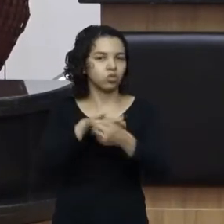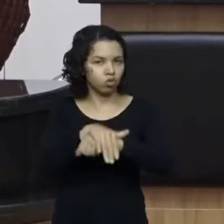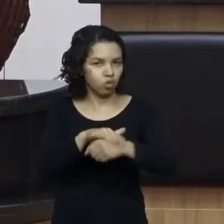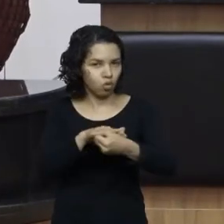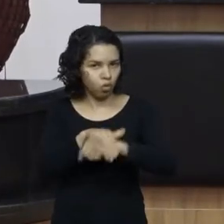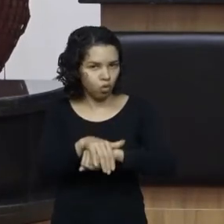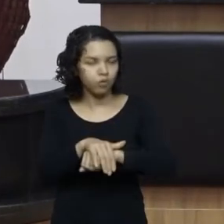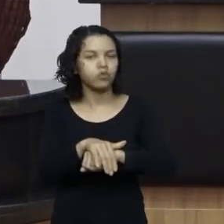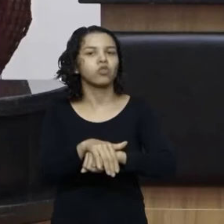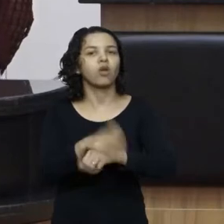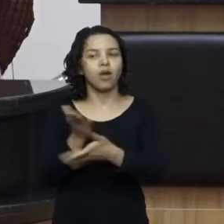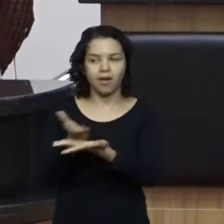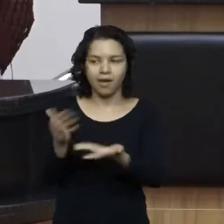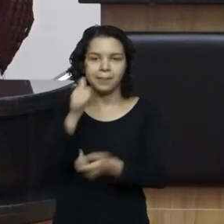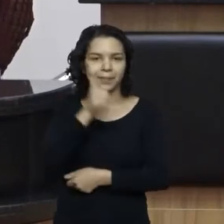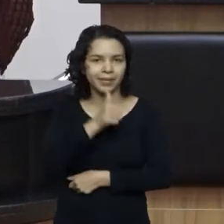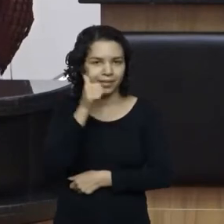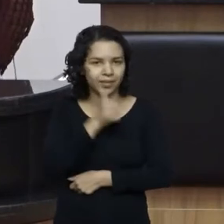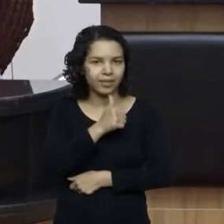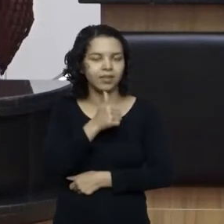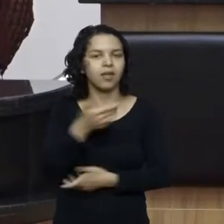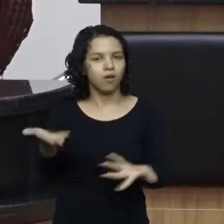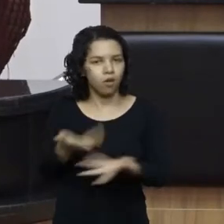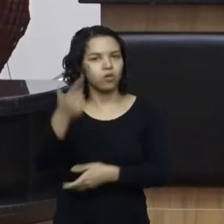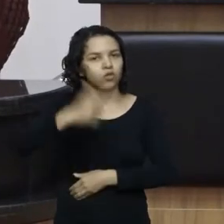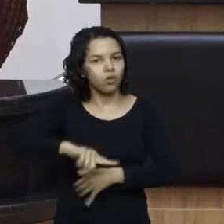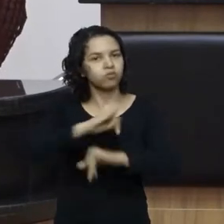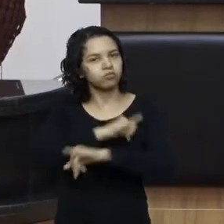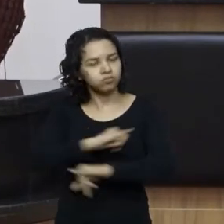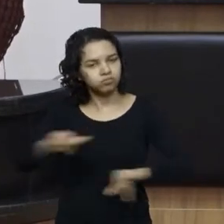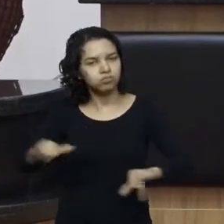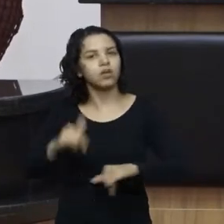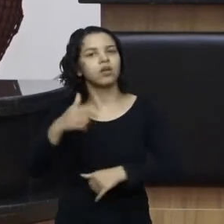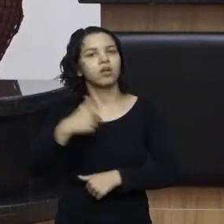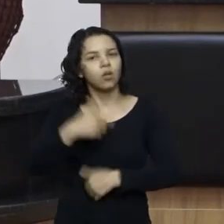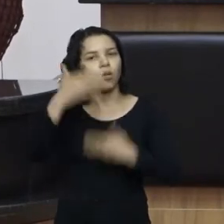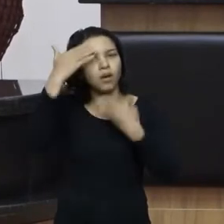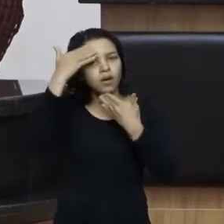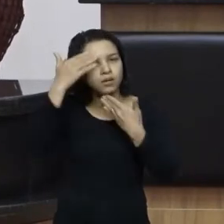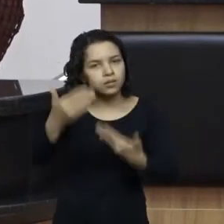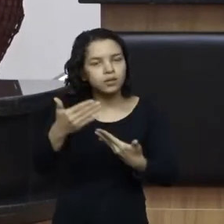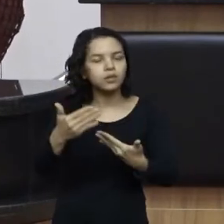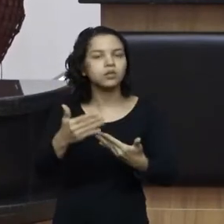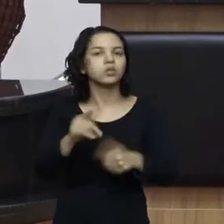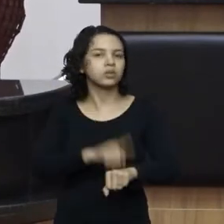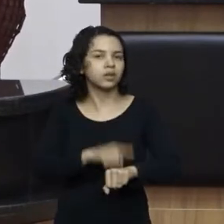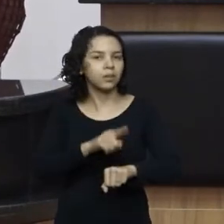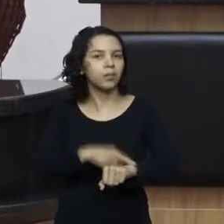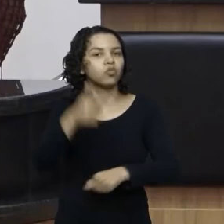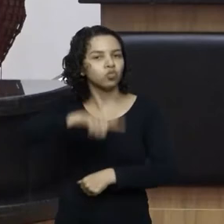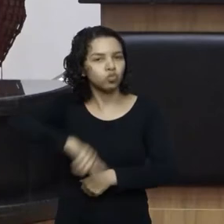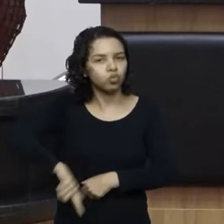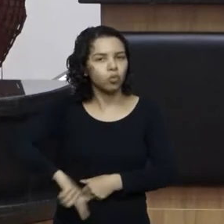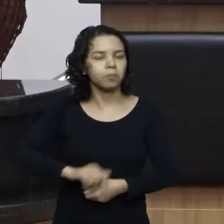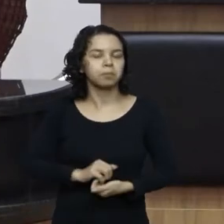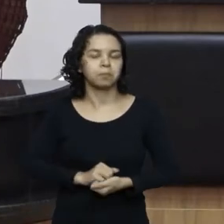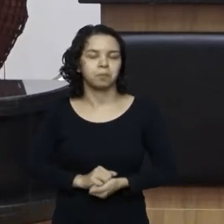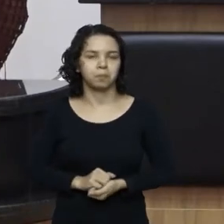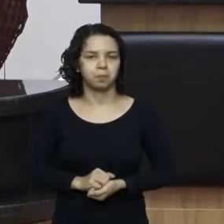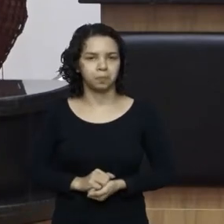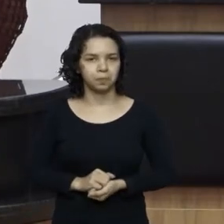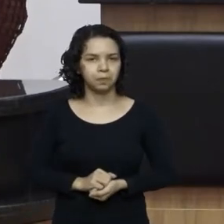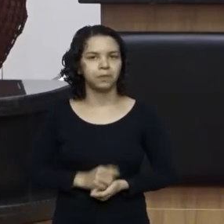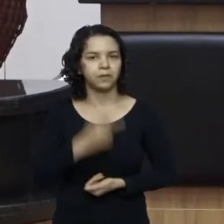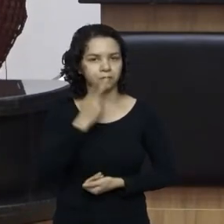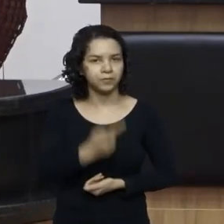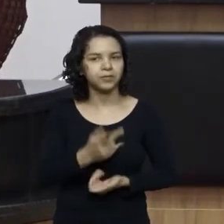meninas irão reforçar esse convite, mas, desde já, eu agradeço por esse espaço, presidente, mais uma vez, e reforço